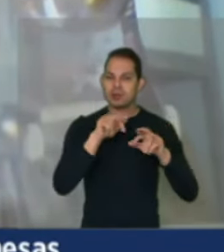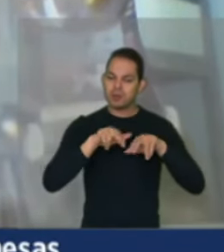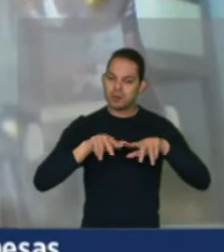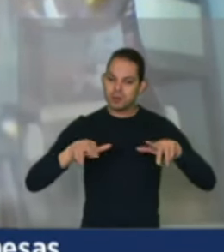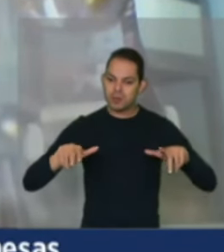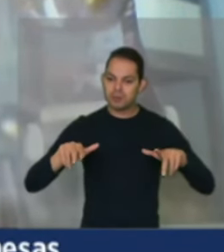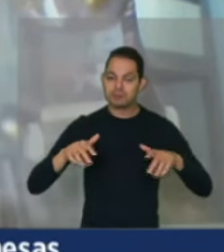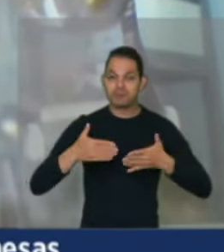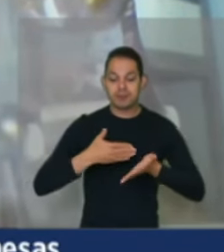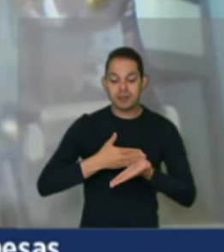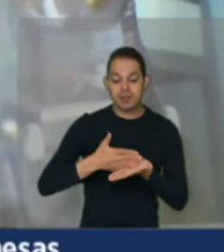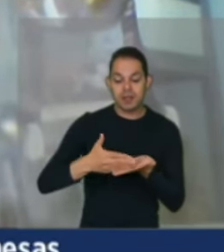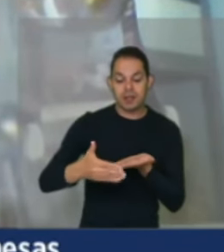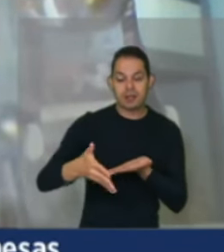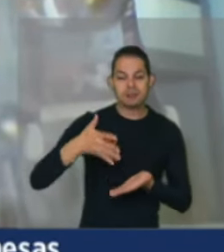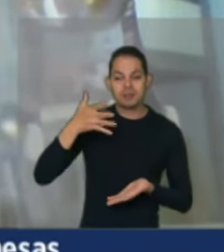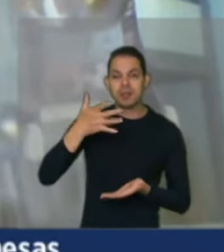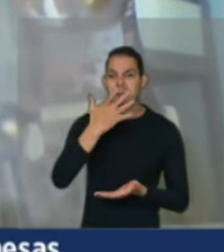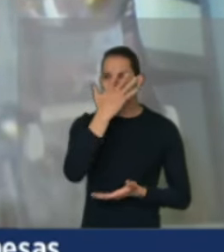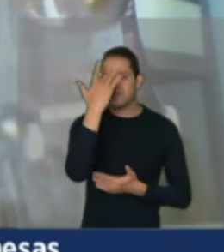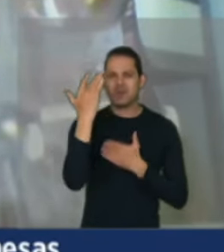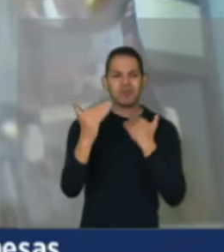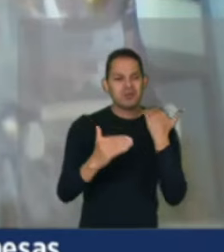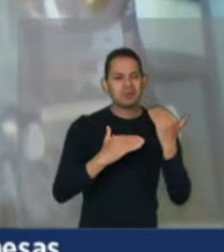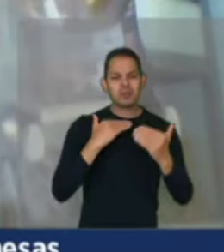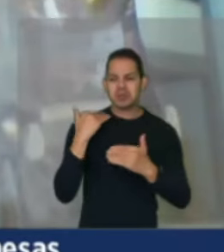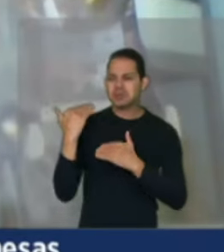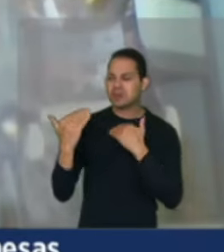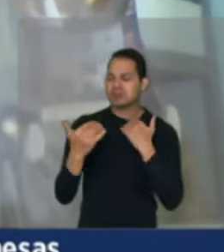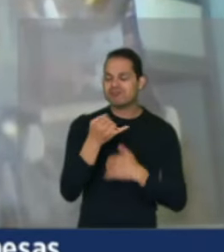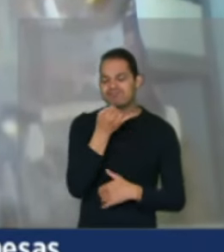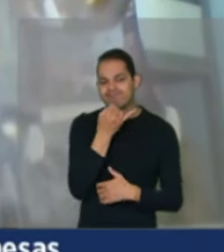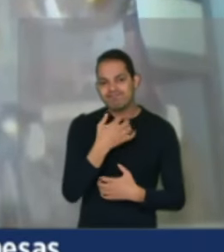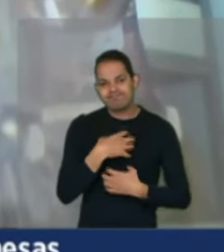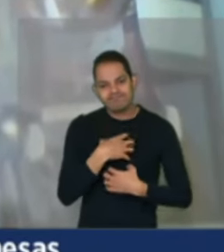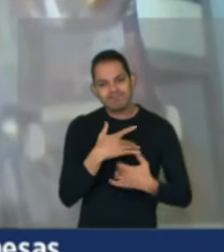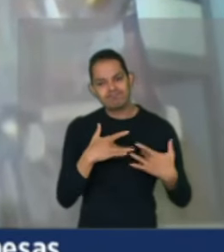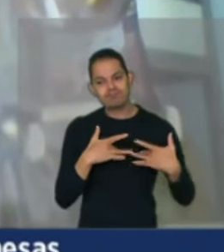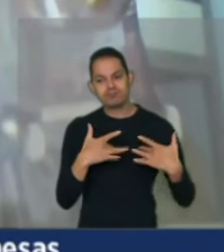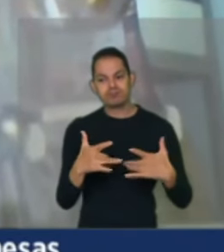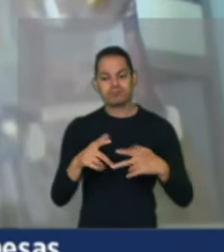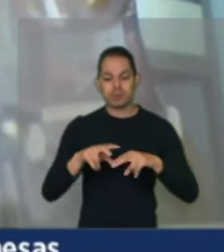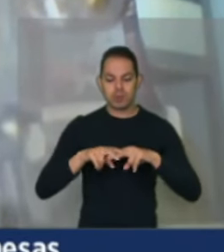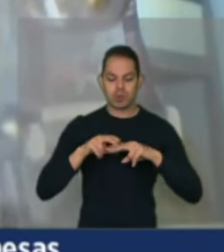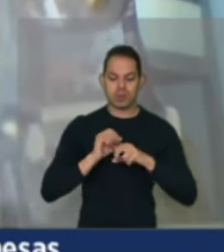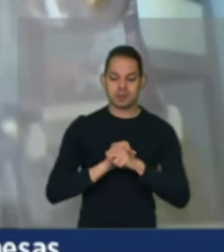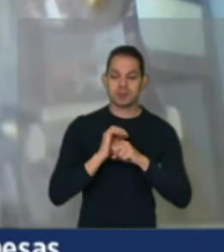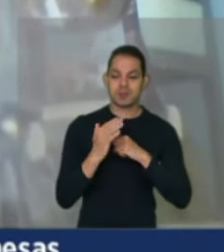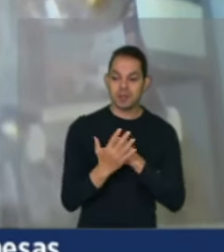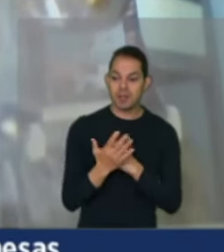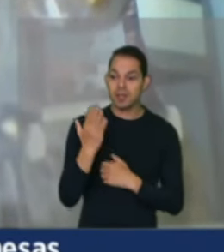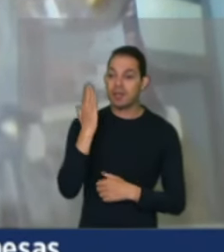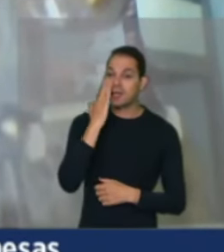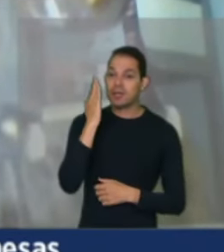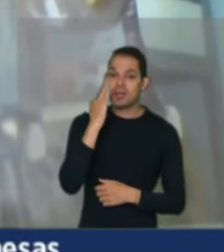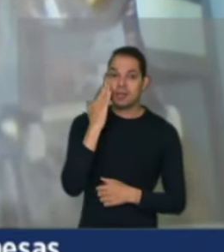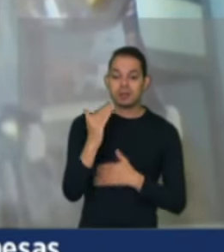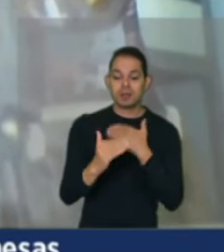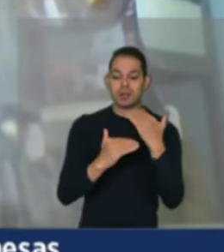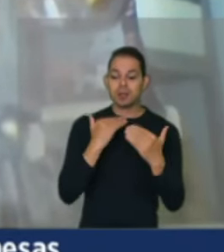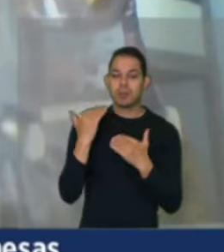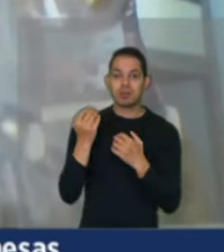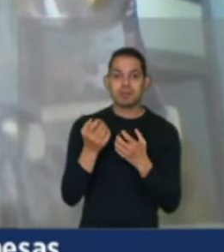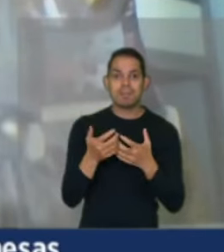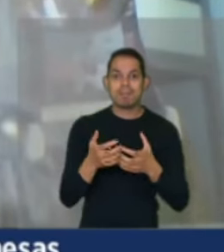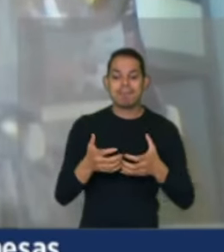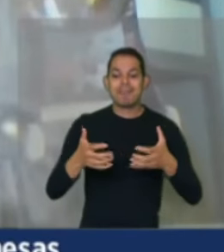lamento por tantas vidas perdidas pela Covid-19. Eu sei que muitas delas poderiam ser